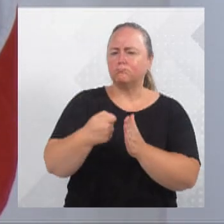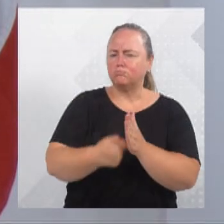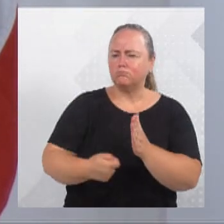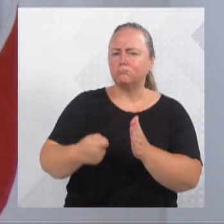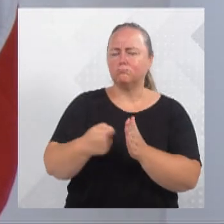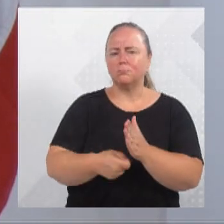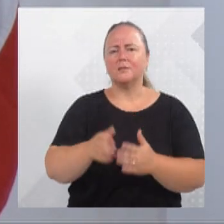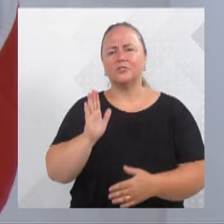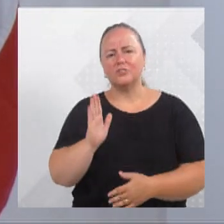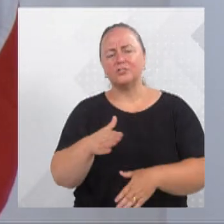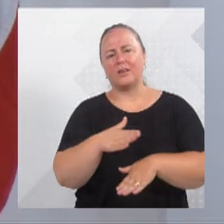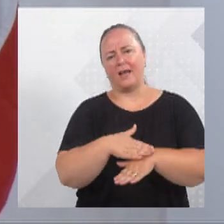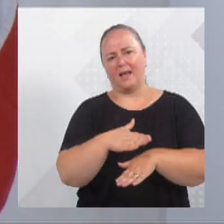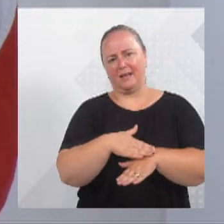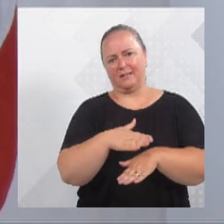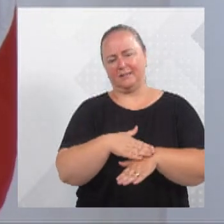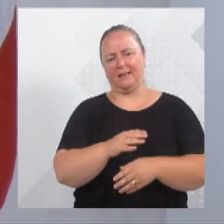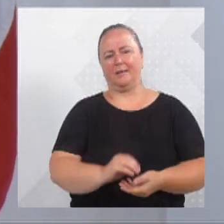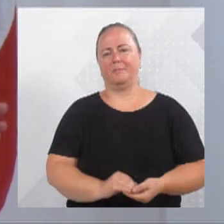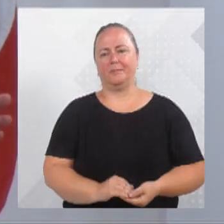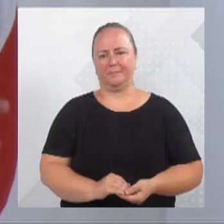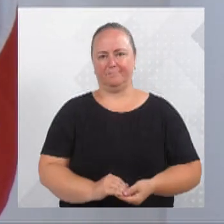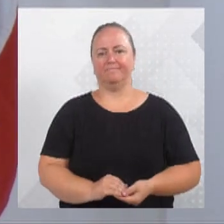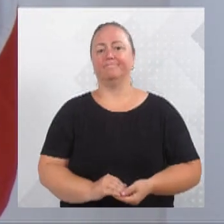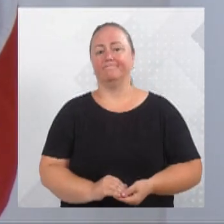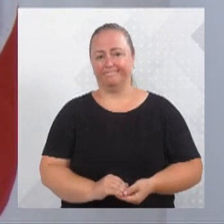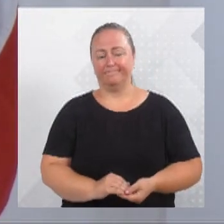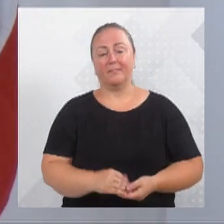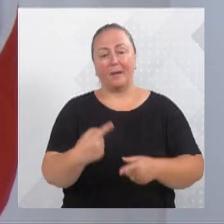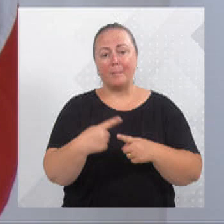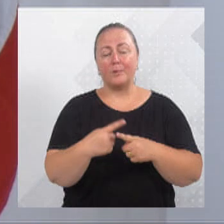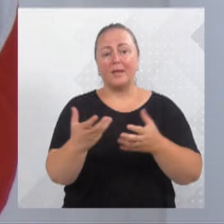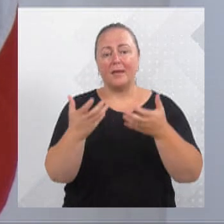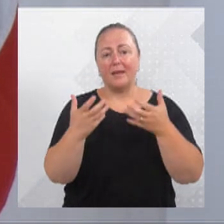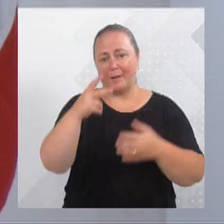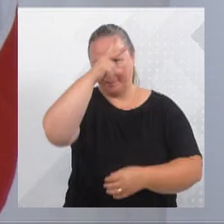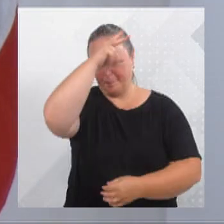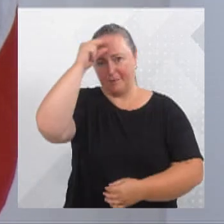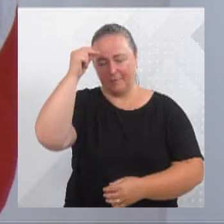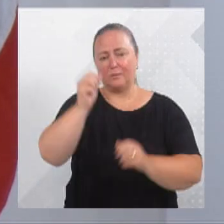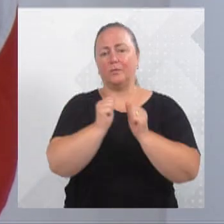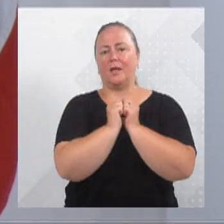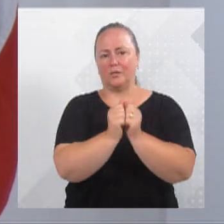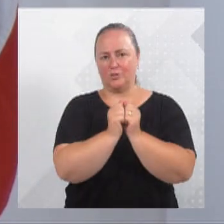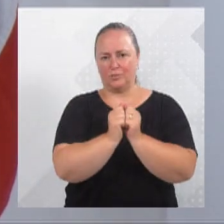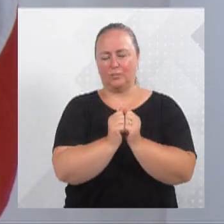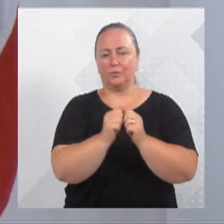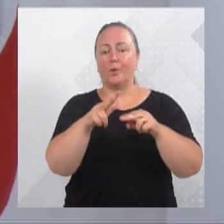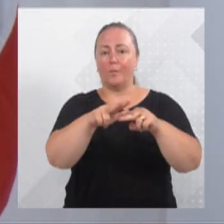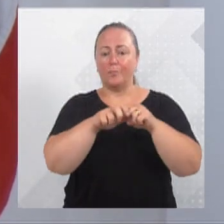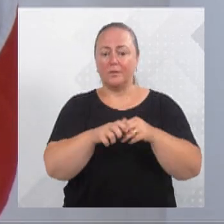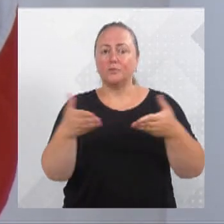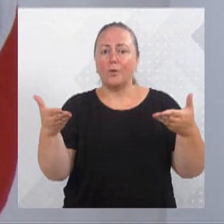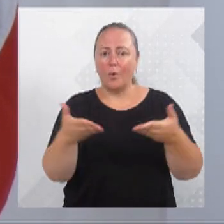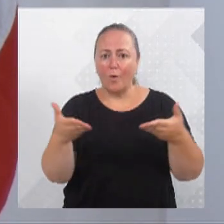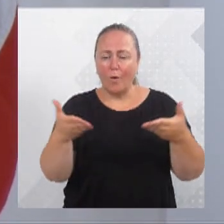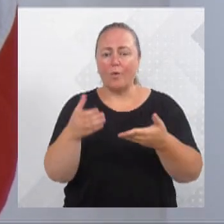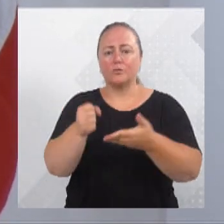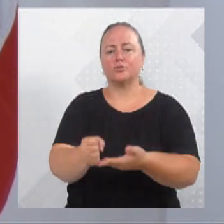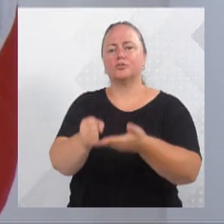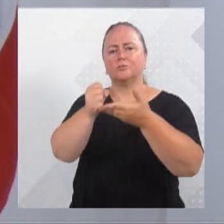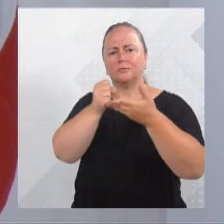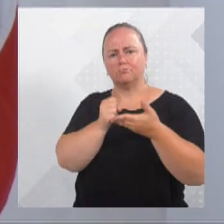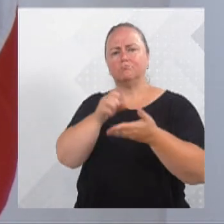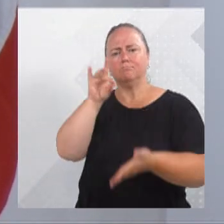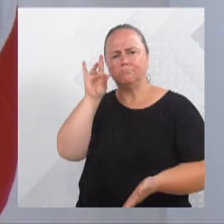tempo, que é a presença do município. E hoje, com o apoio da Câmara de Vereadores, faço esse registro em todos os lugares onde eu